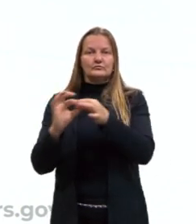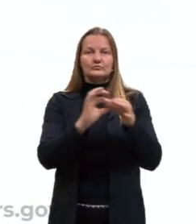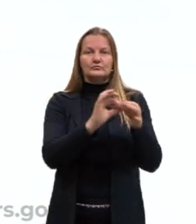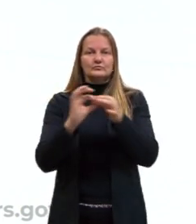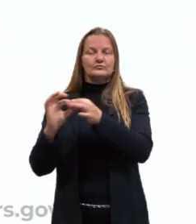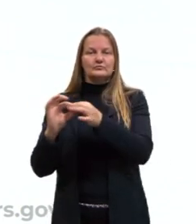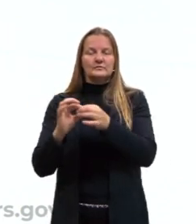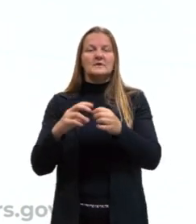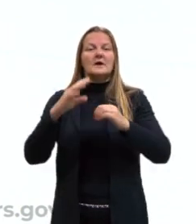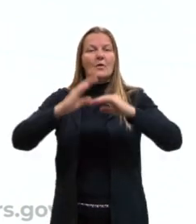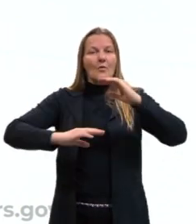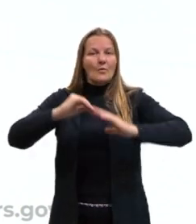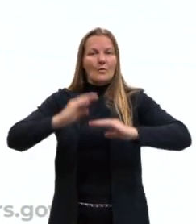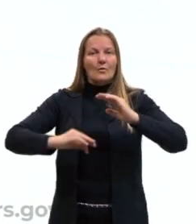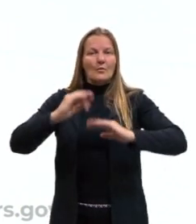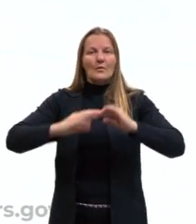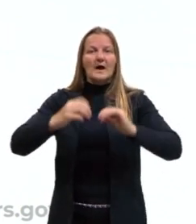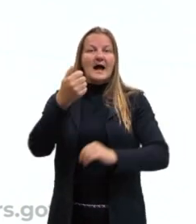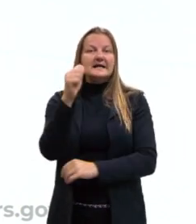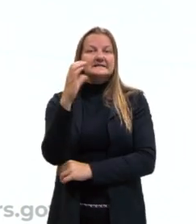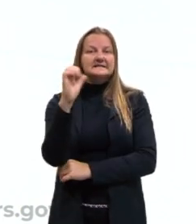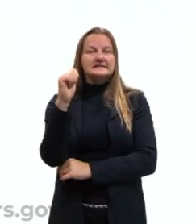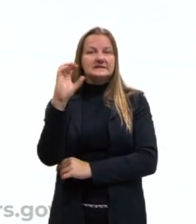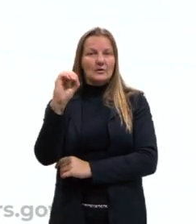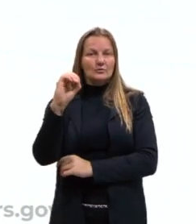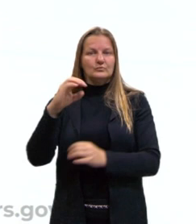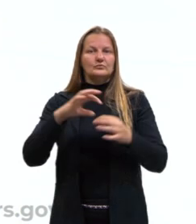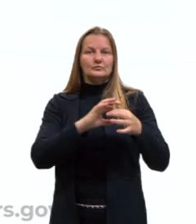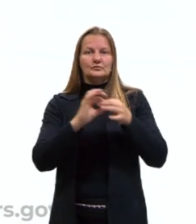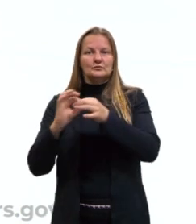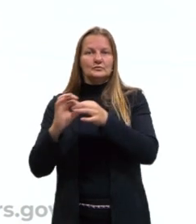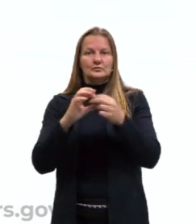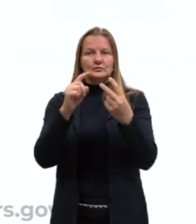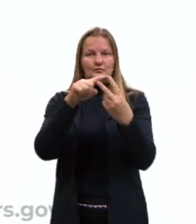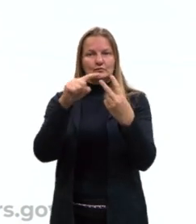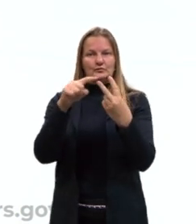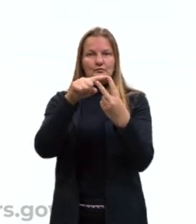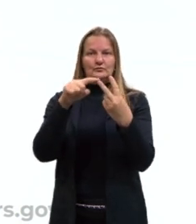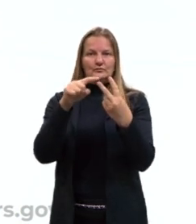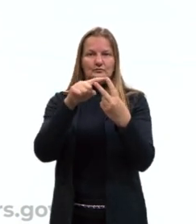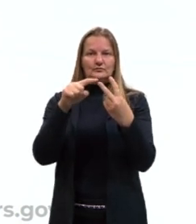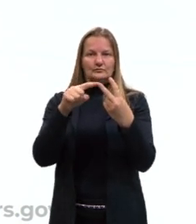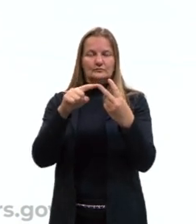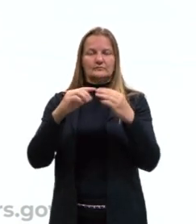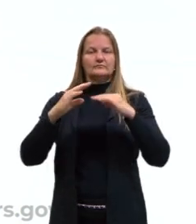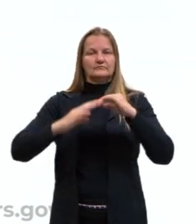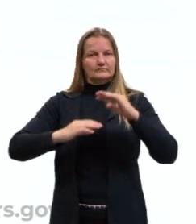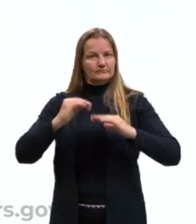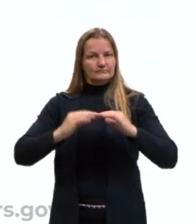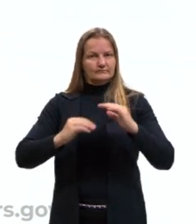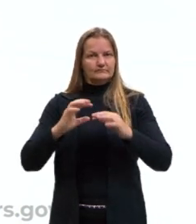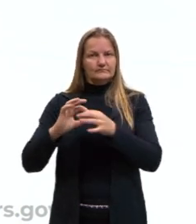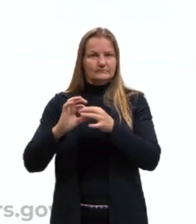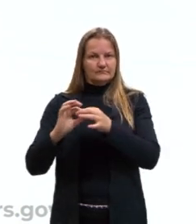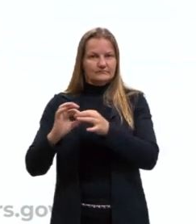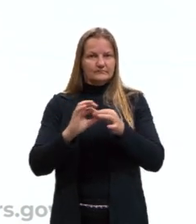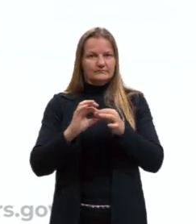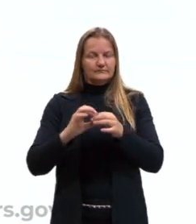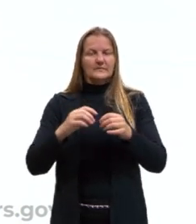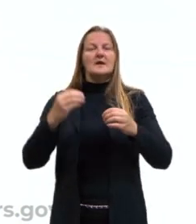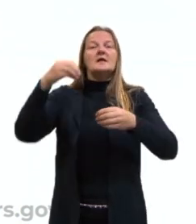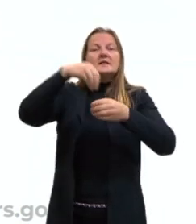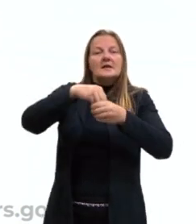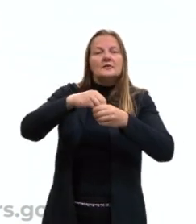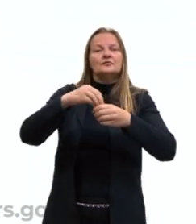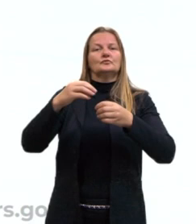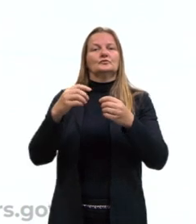de ação. Então, o verbo de ligação e os verbos que a gente chama de verbos de ação. Dentro desses verbos de